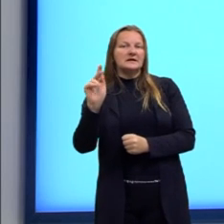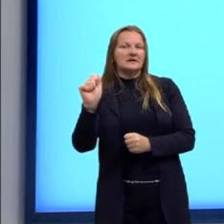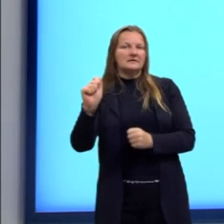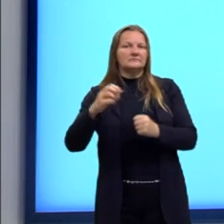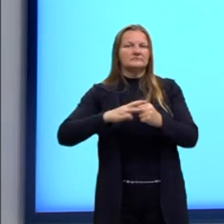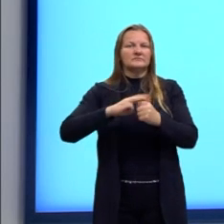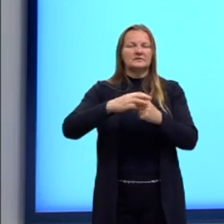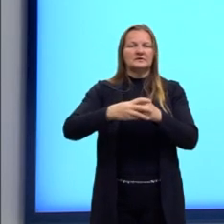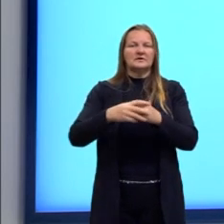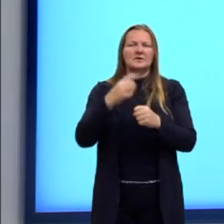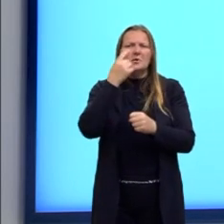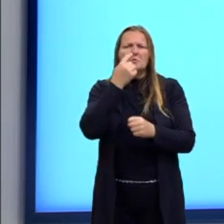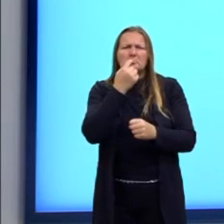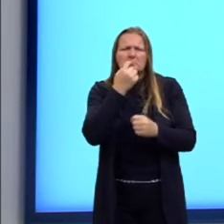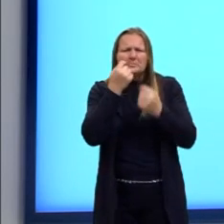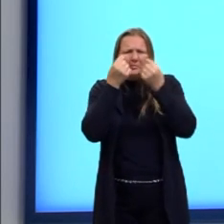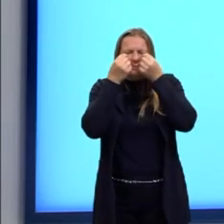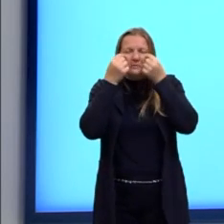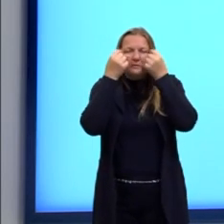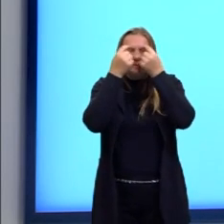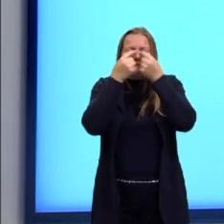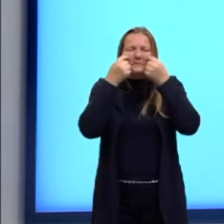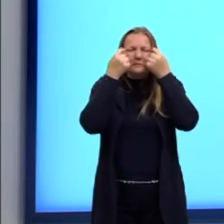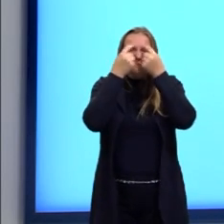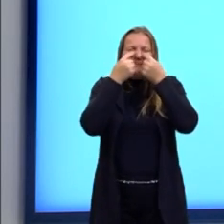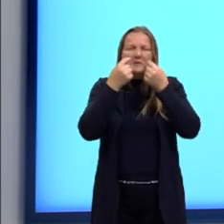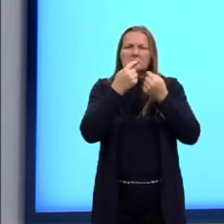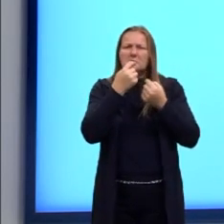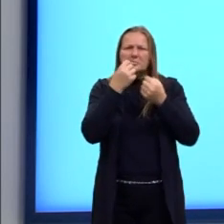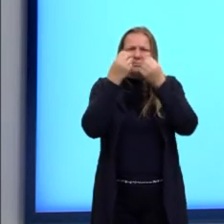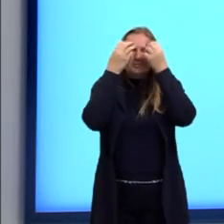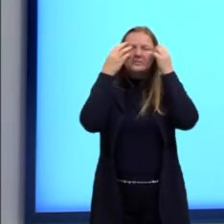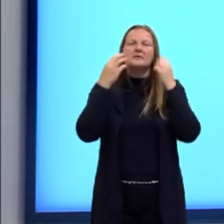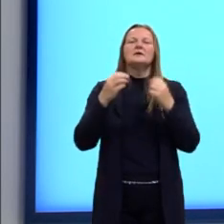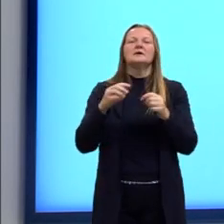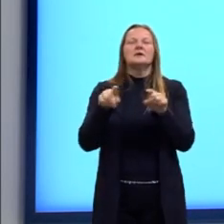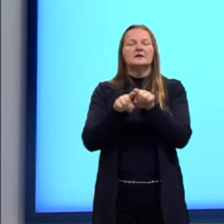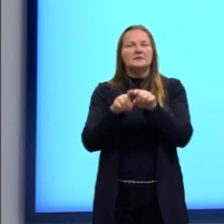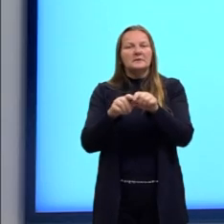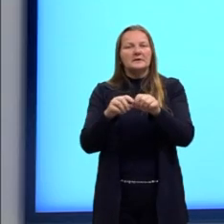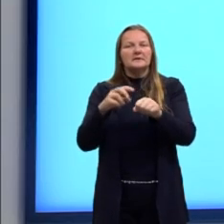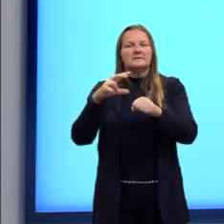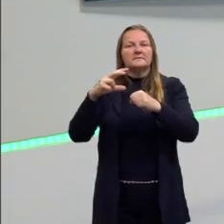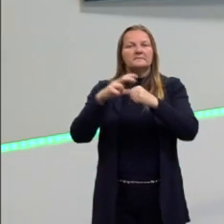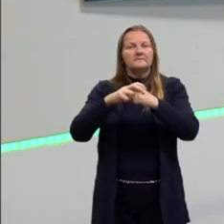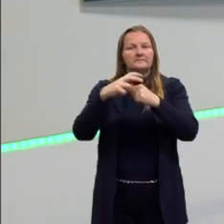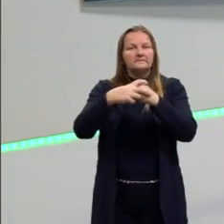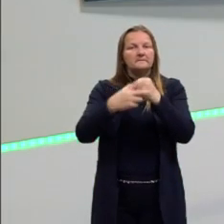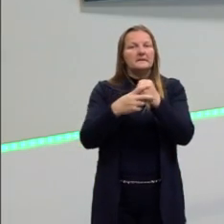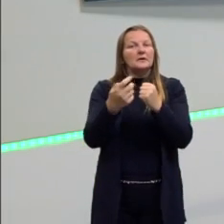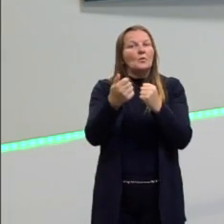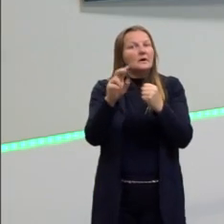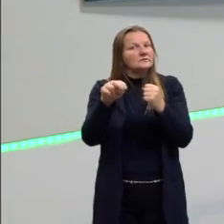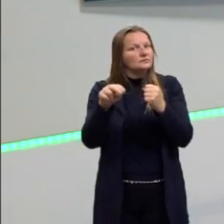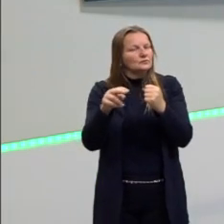E vermelhidão dos olhos, nos olhos, né? Pode estar presente na chikungunya e na zika. Na dengue é mais difícil.